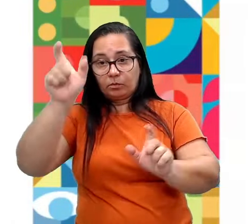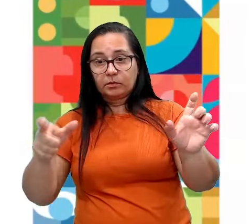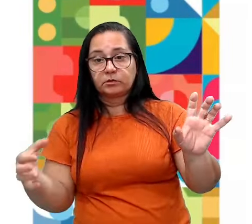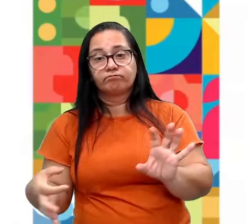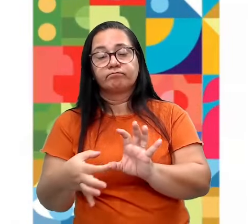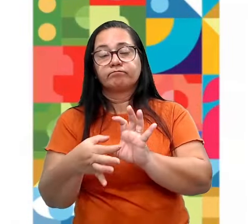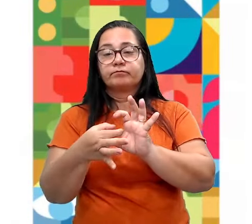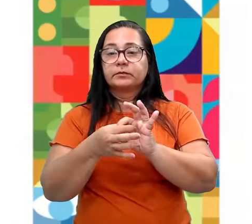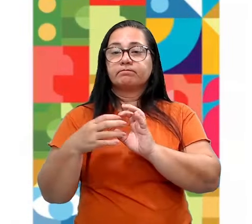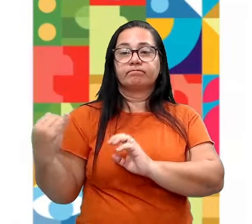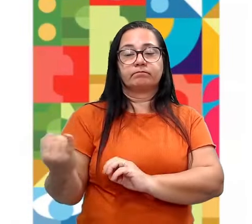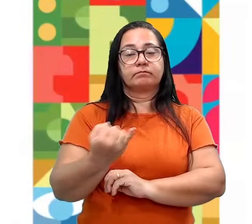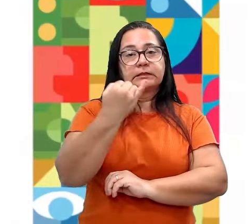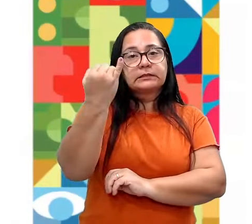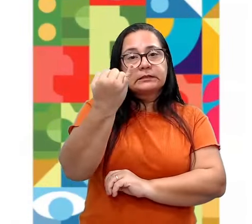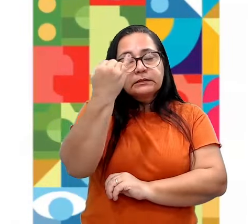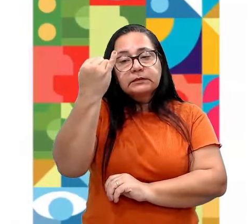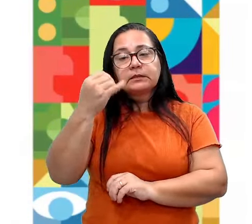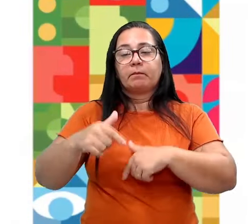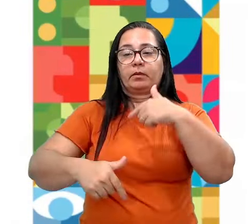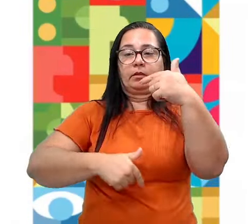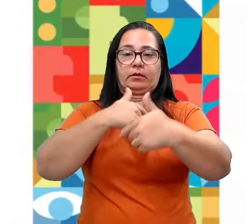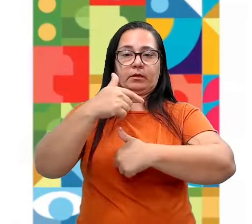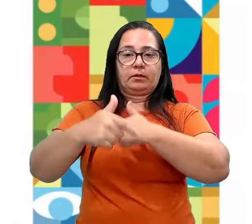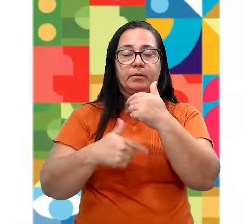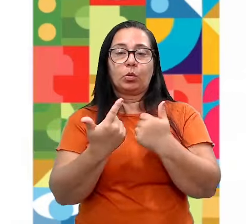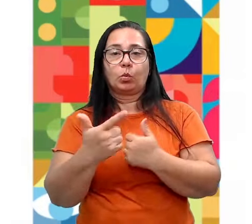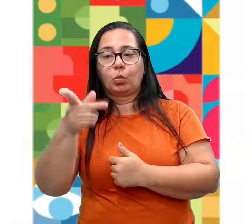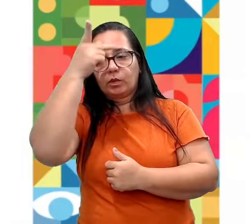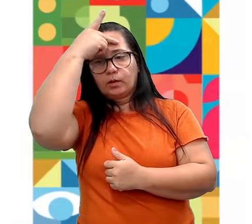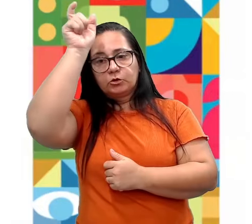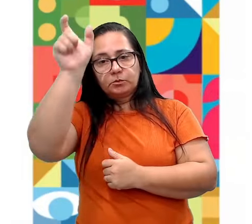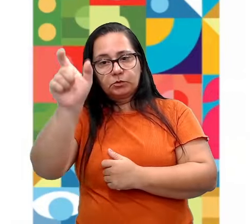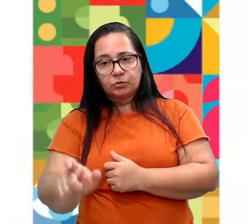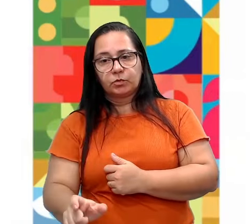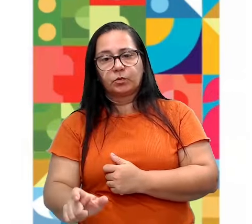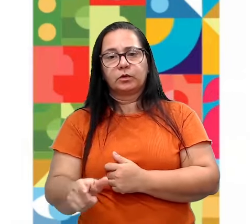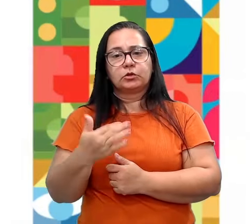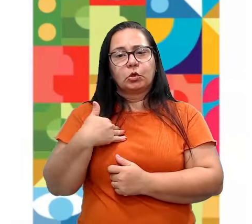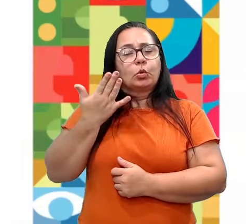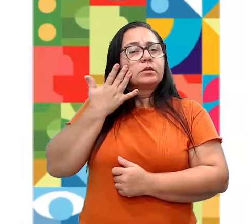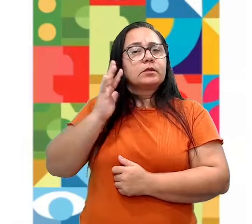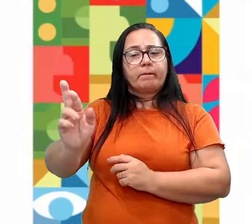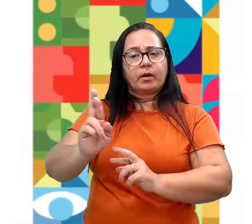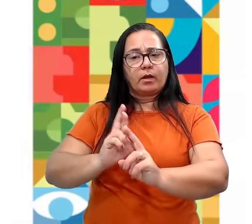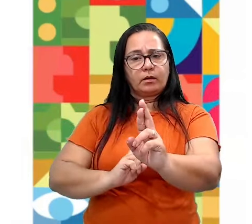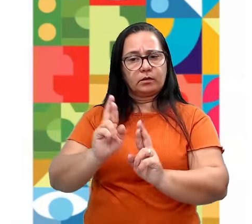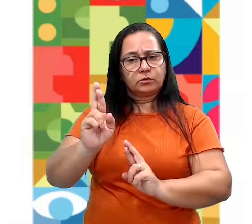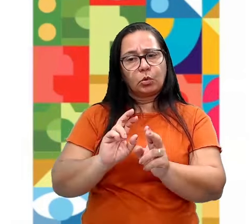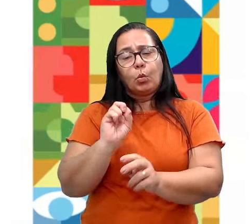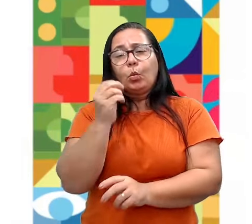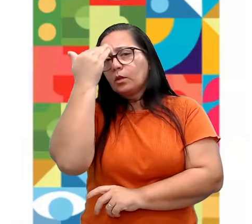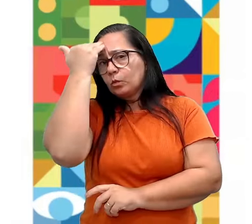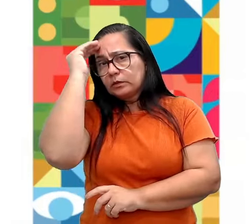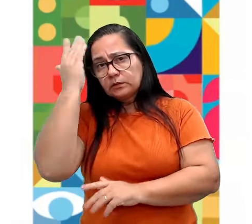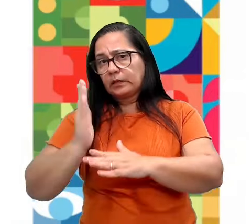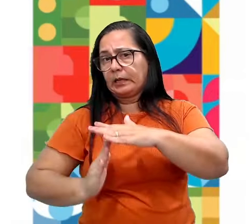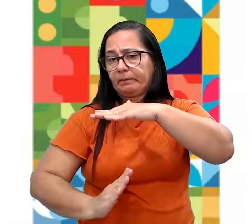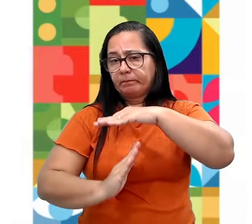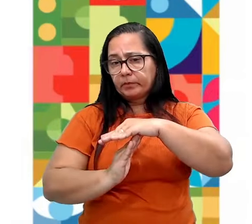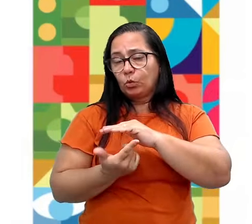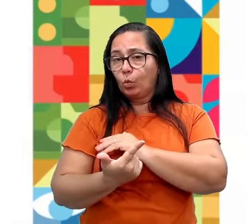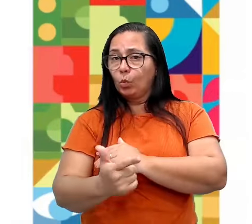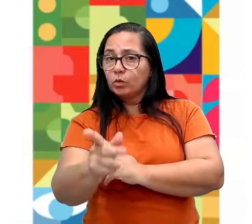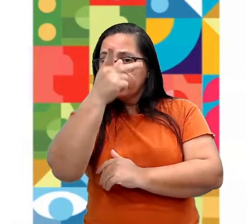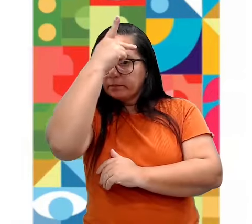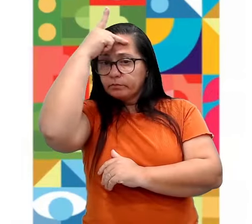é o requisito mínimo para trabalhar com outras pessoas. Não saber relacionar ou não entender o limite do